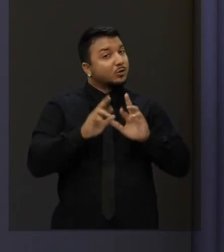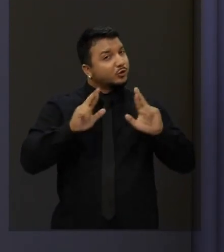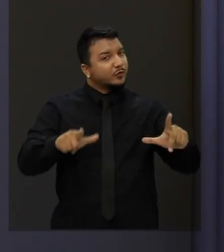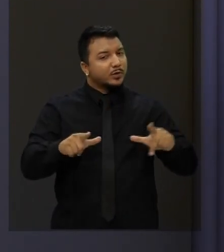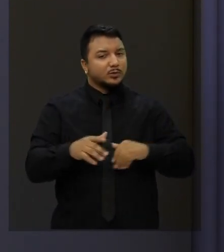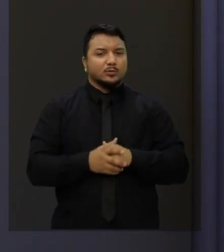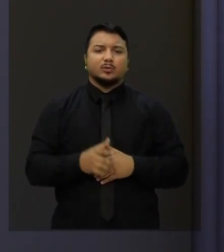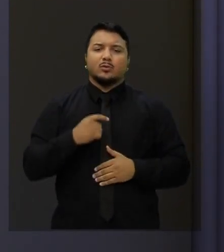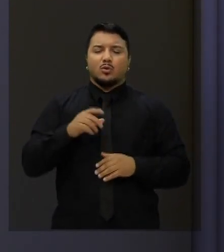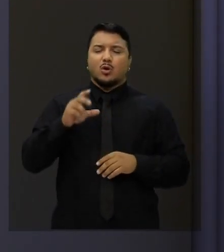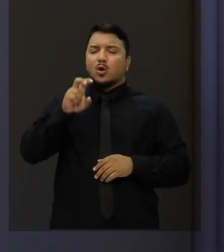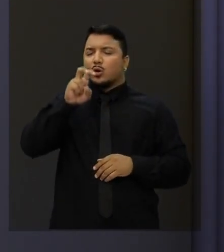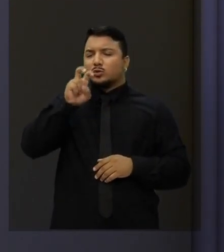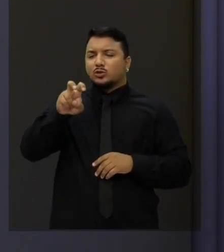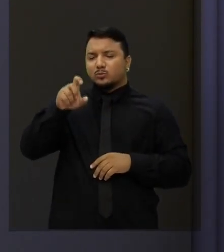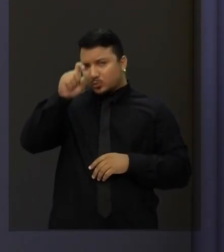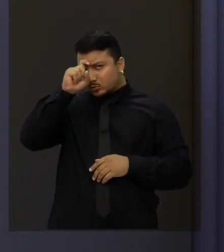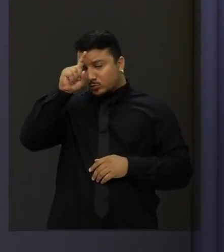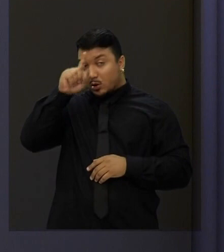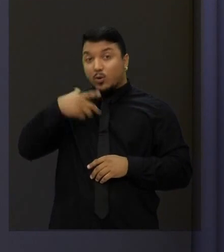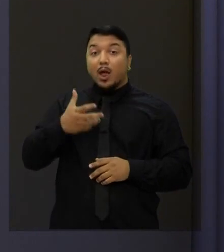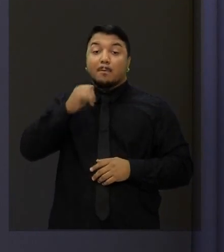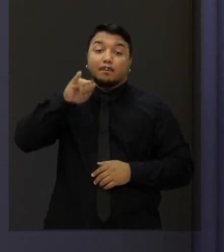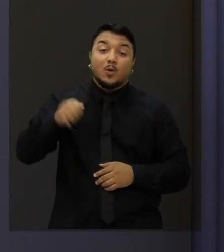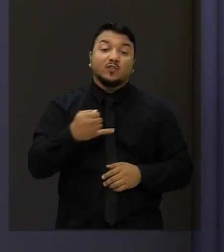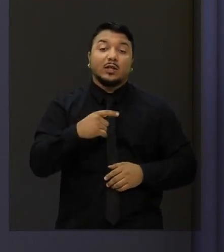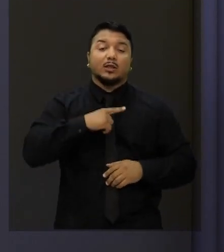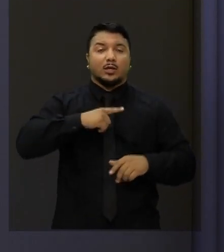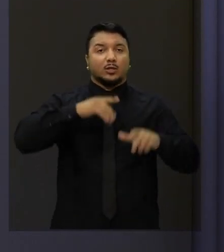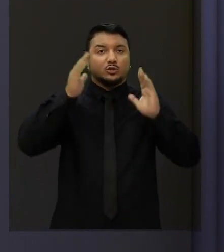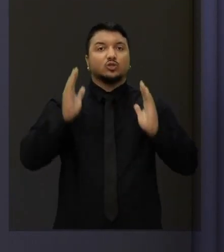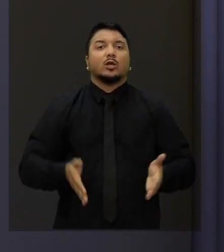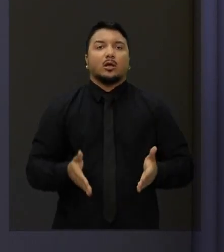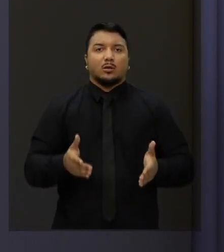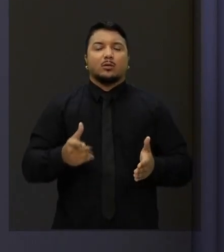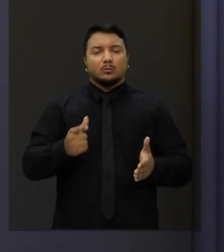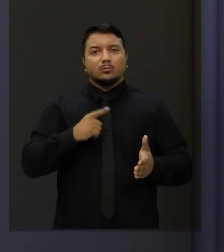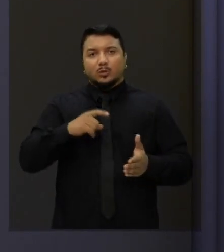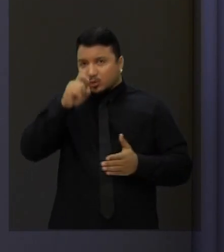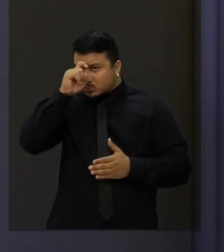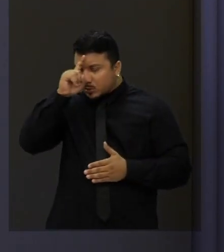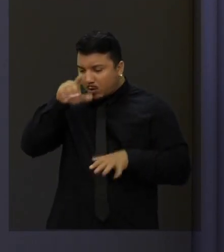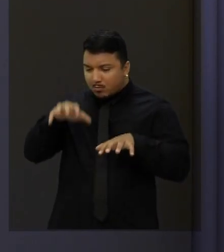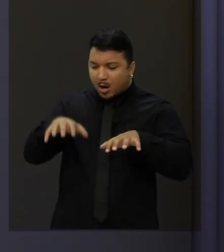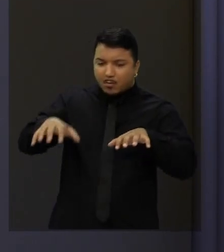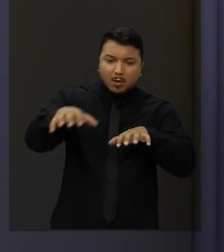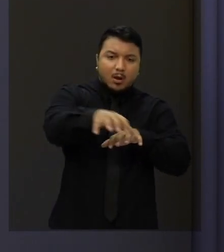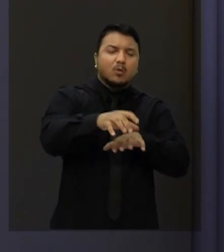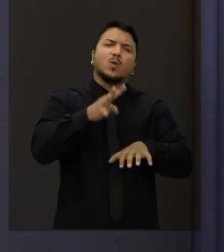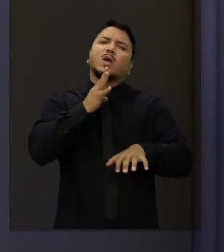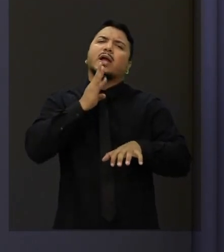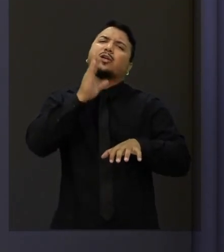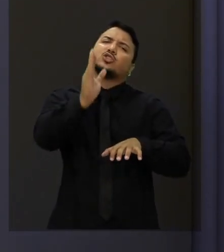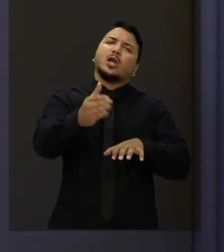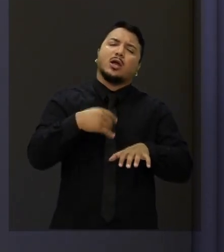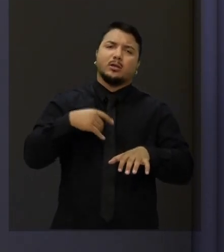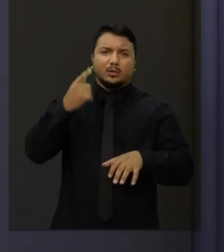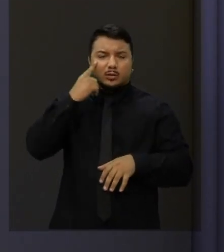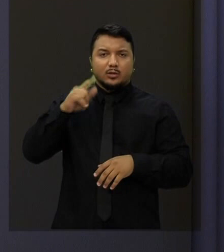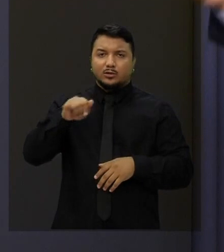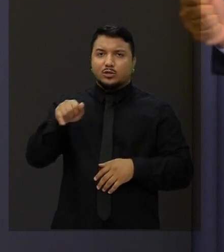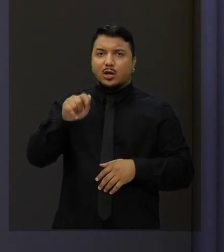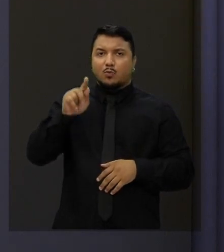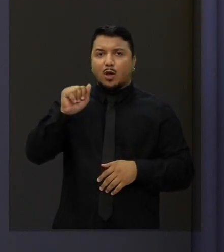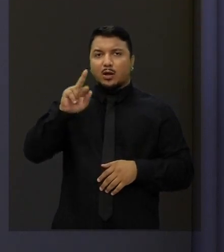é fazer os cinco hospitais. Eu quero aproveitar a estrutura que já tem. Eu quero utilizar os hospitais regionais, que você conhece, do Vale do Jaguaribe, do